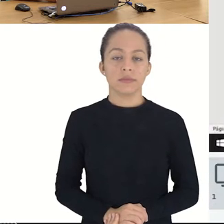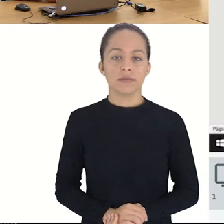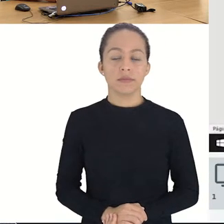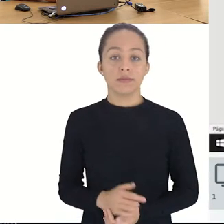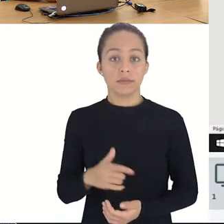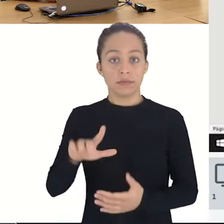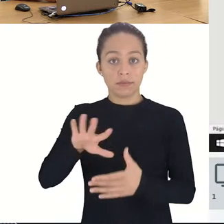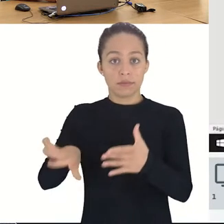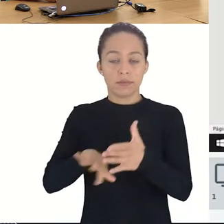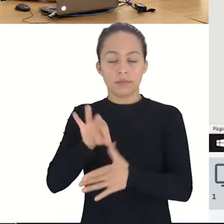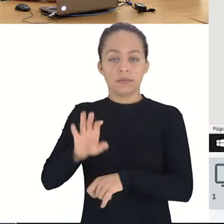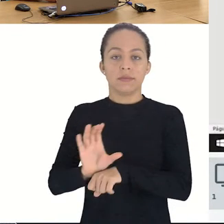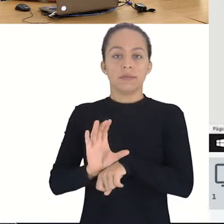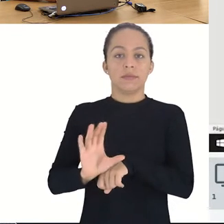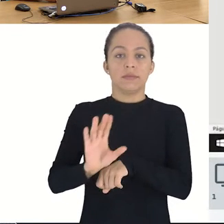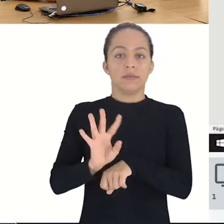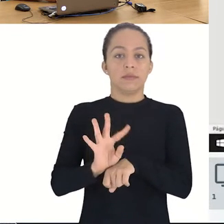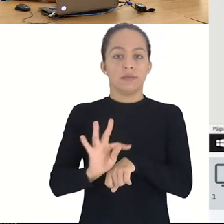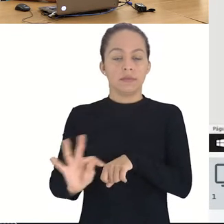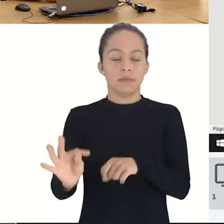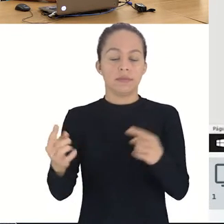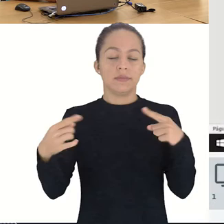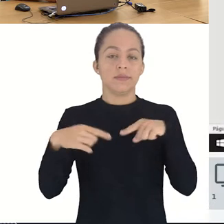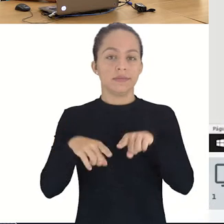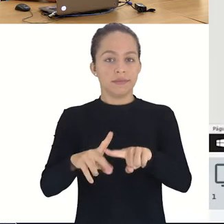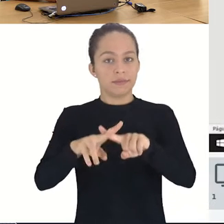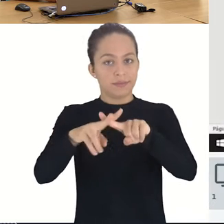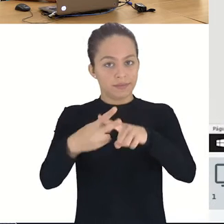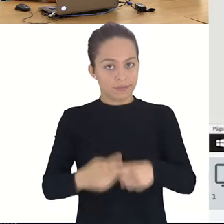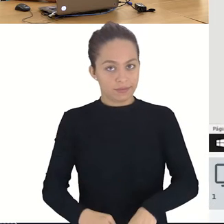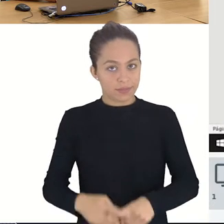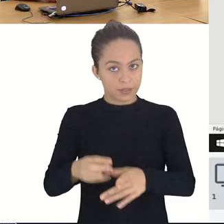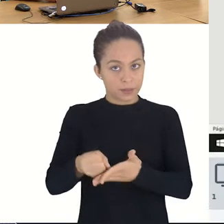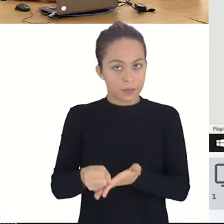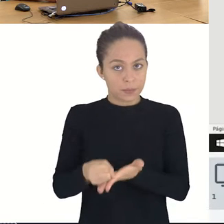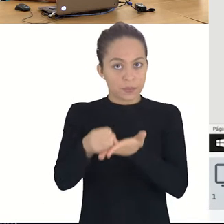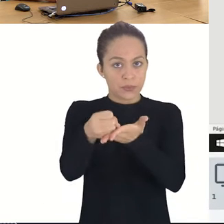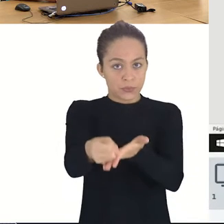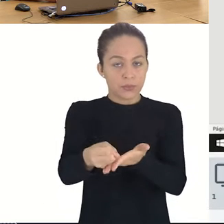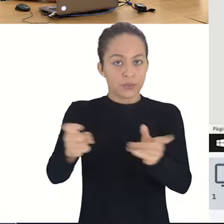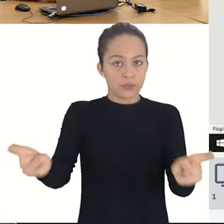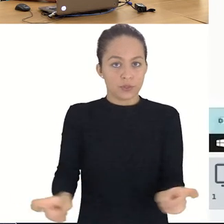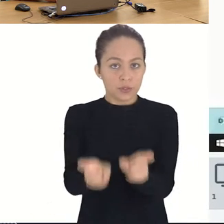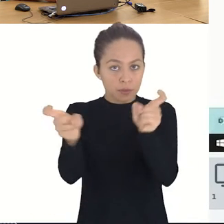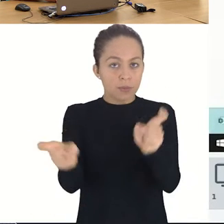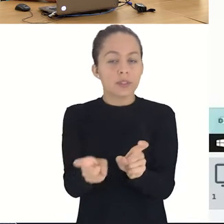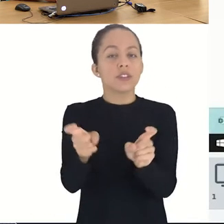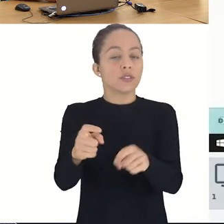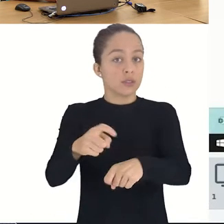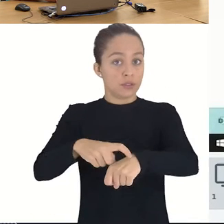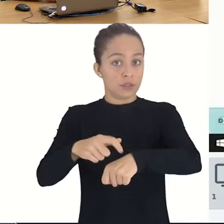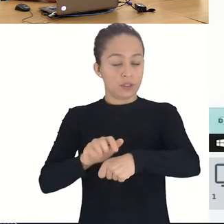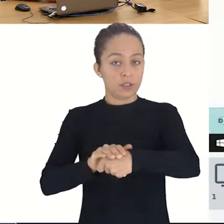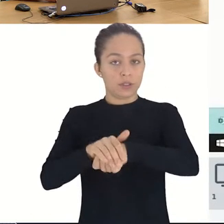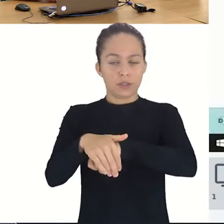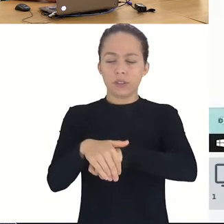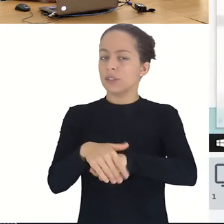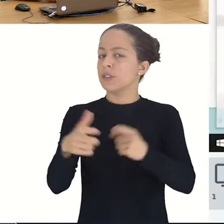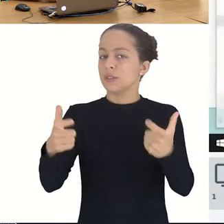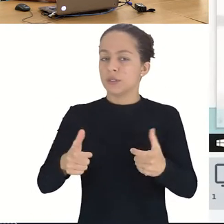Próximo sorteio, técnico-concomitante em manutenção e suporte em informática noturno do Campo Serra.